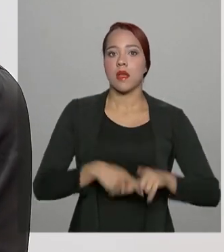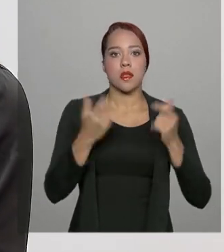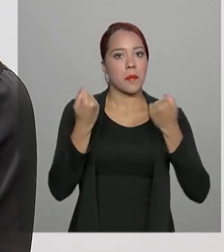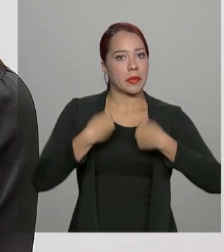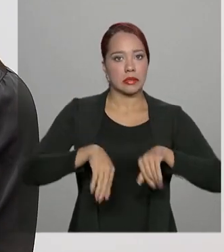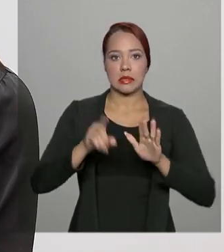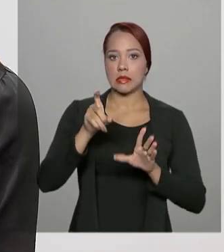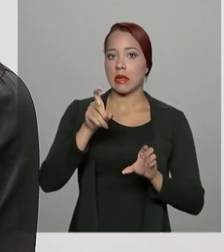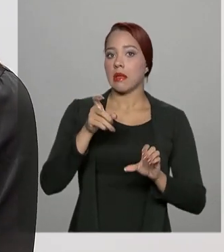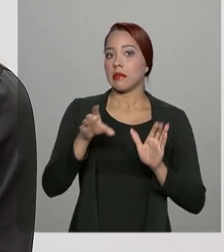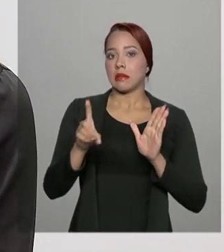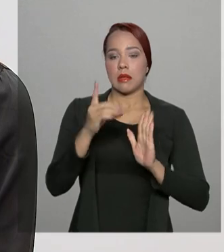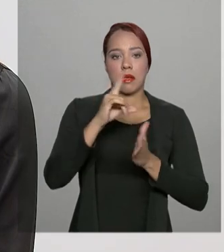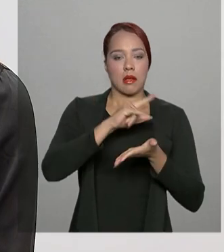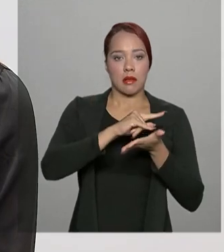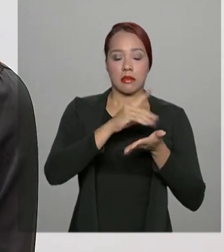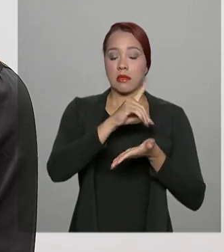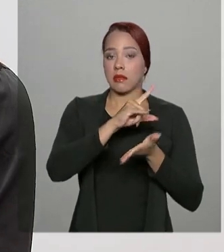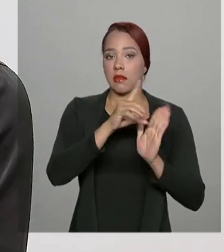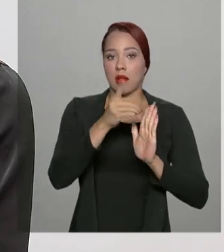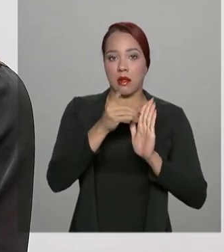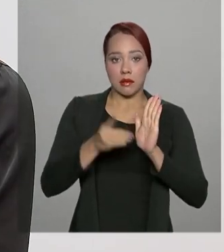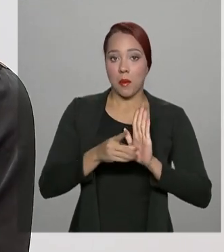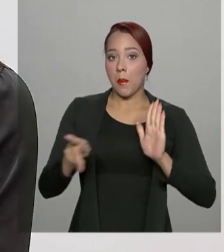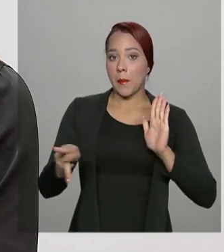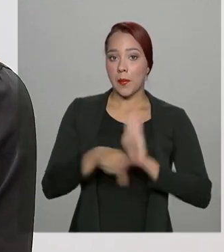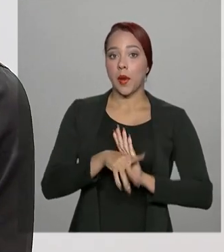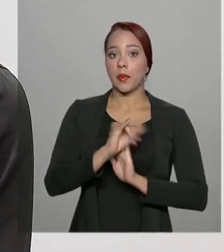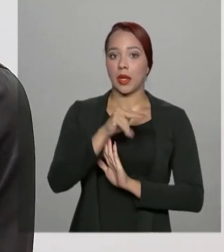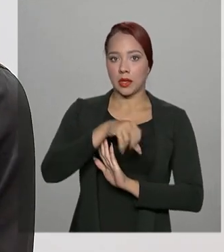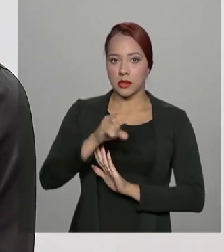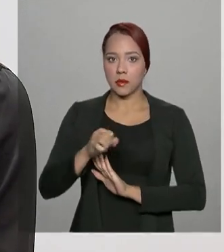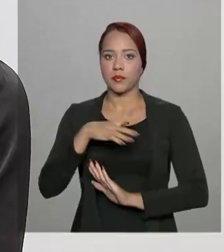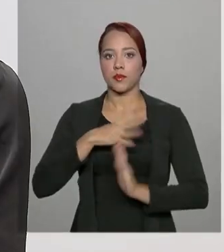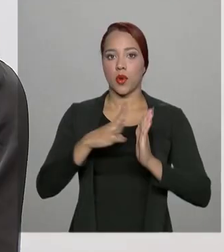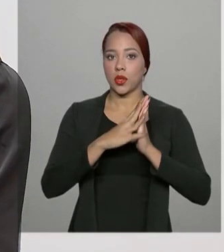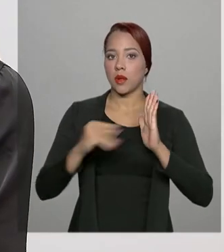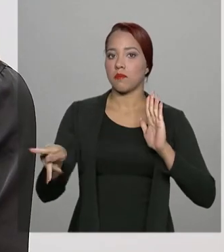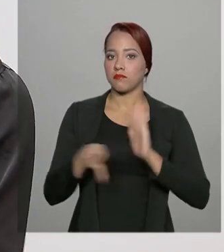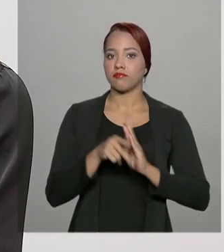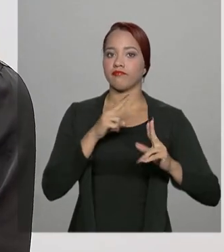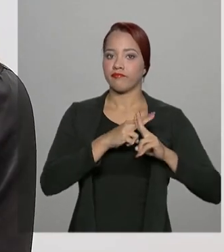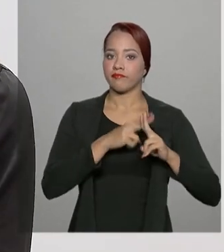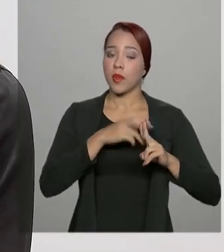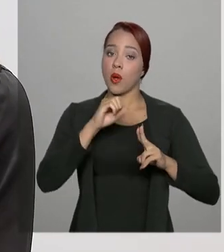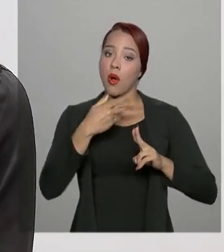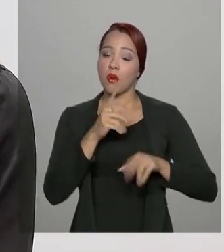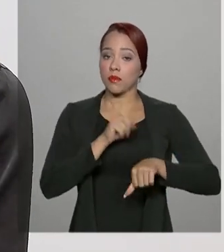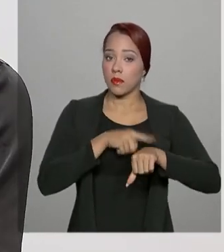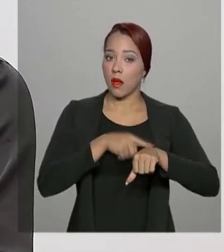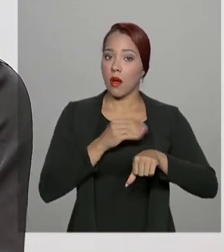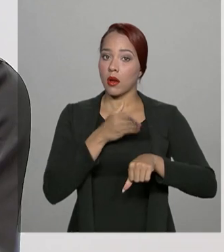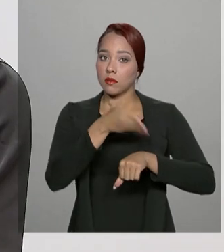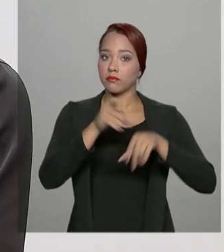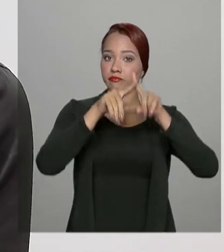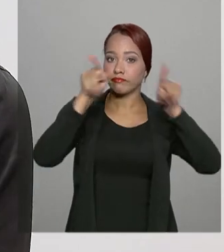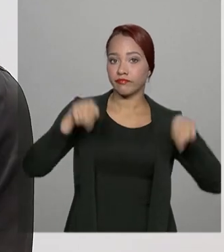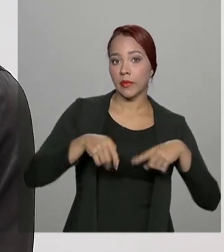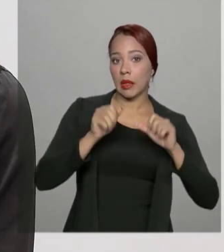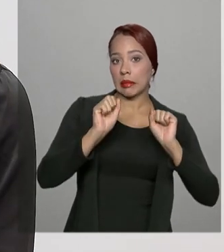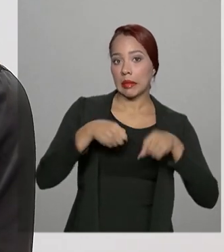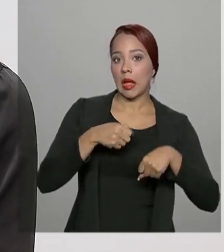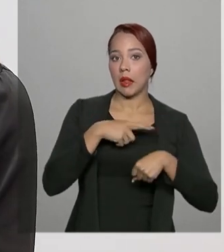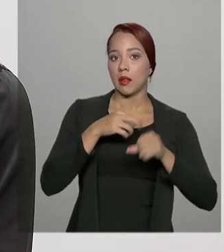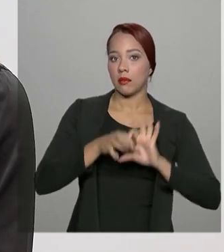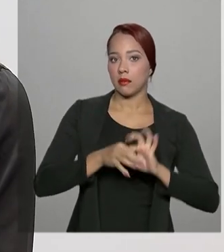declaração do INSS. Pode ser uma declaração que tem um modelo que é da própria caixa. Ou então, lá no momento, na agência, também nós temos disponível